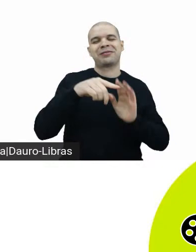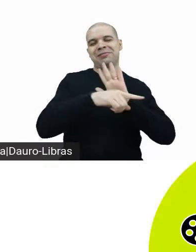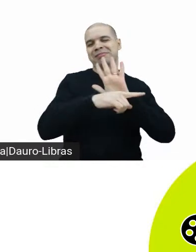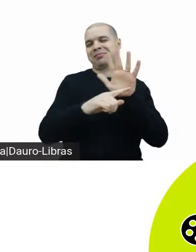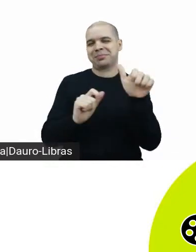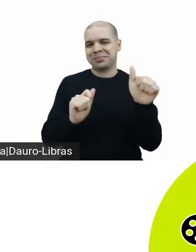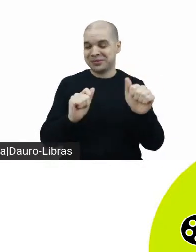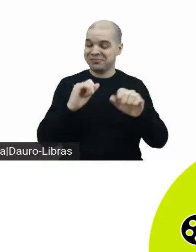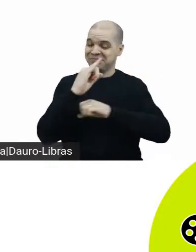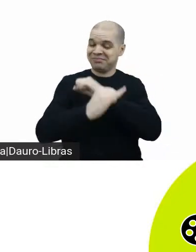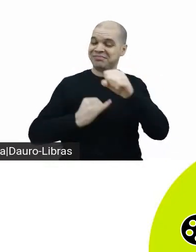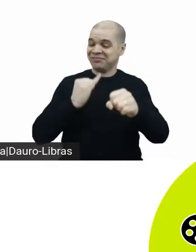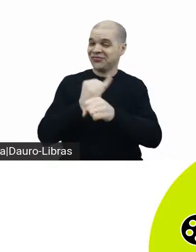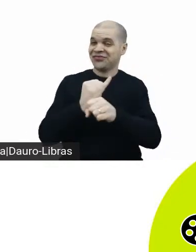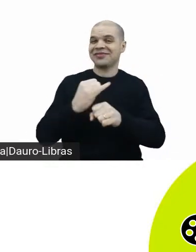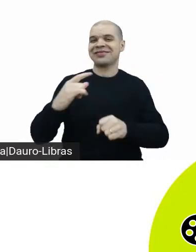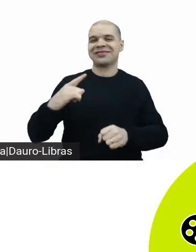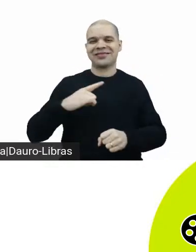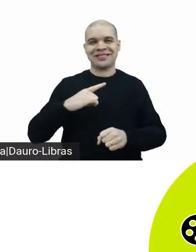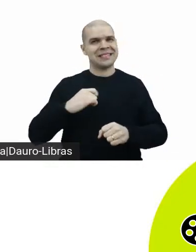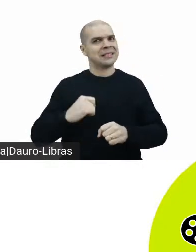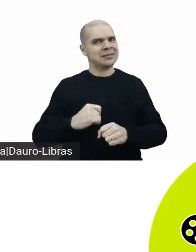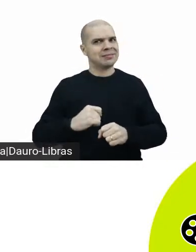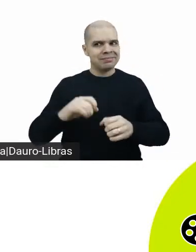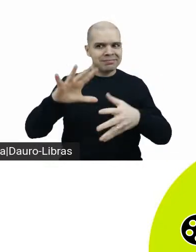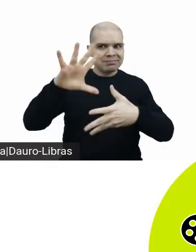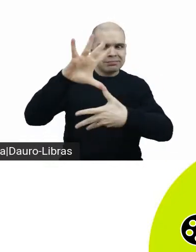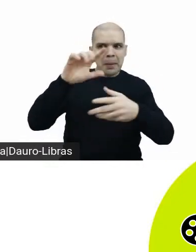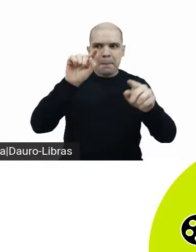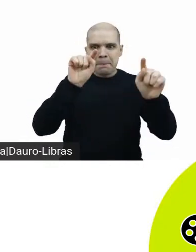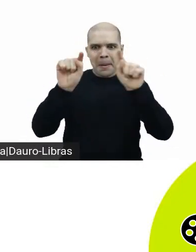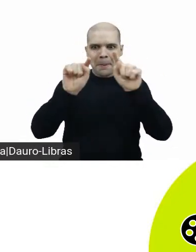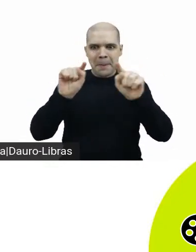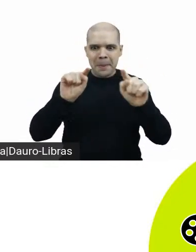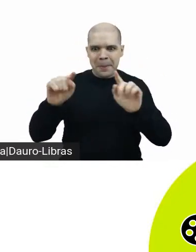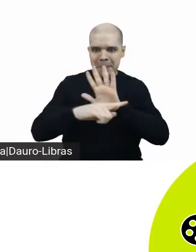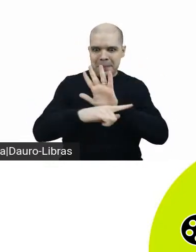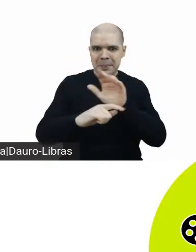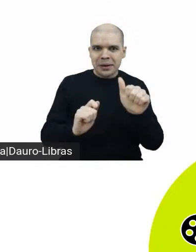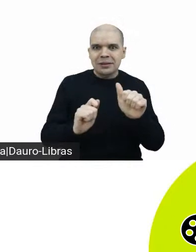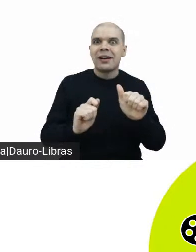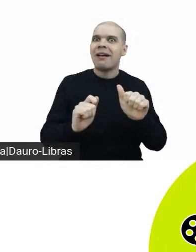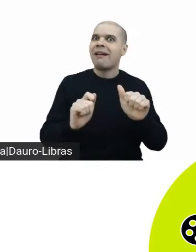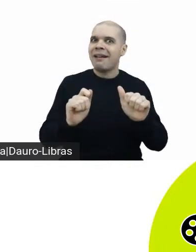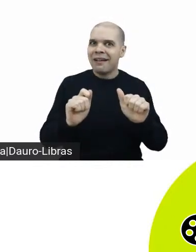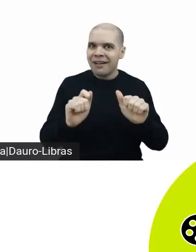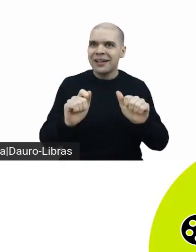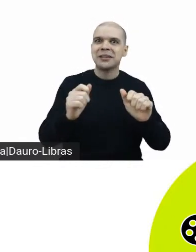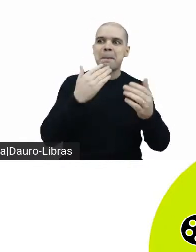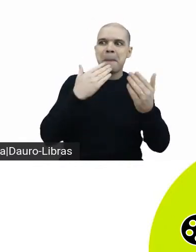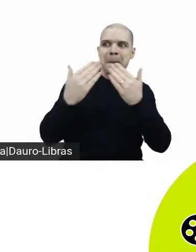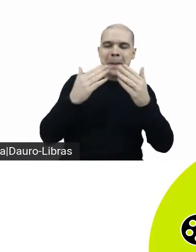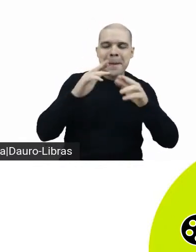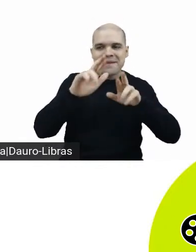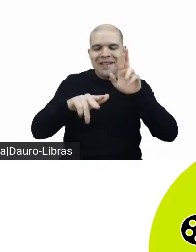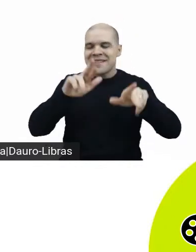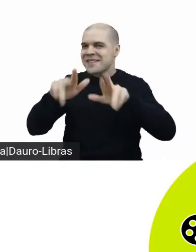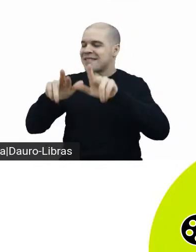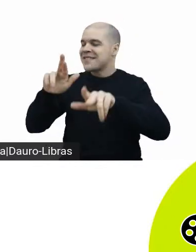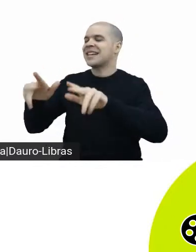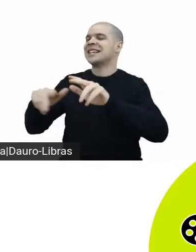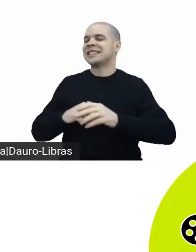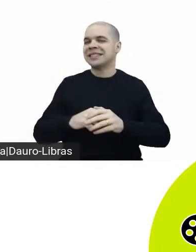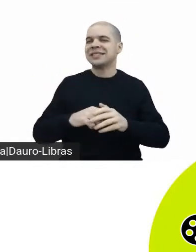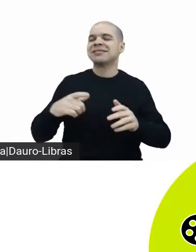sábado, encerrando nossa amostra Volta ao Mundo Pontos MIS com Belas Alacarte, então a gente quer agradecer,